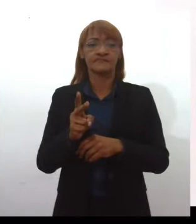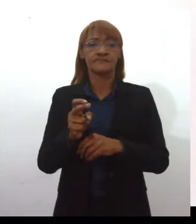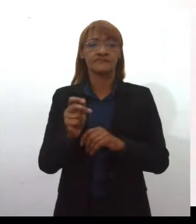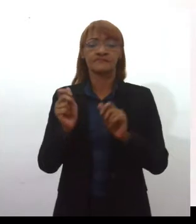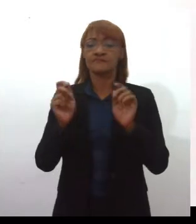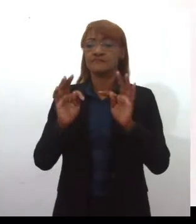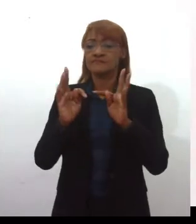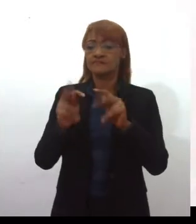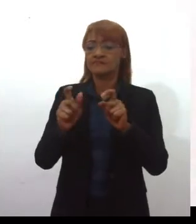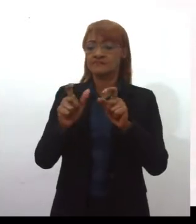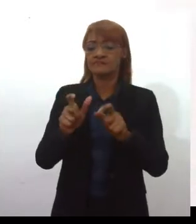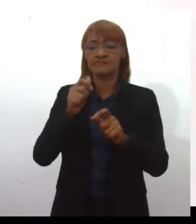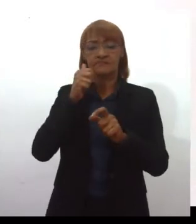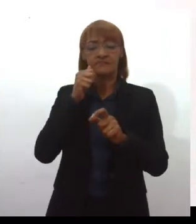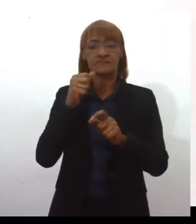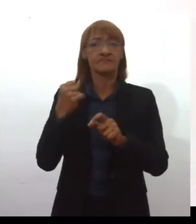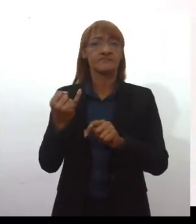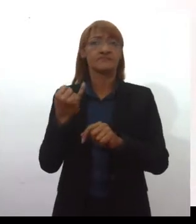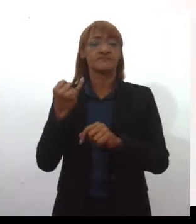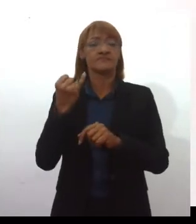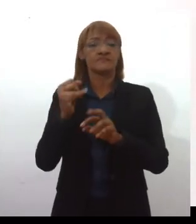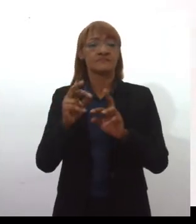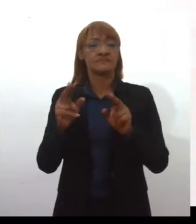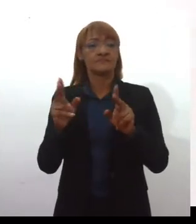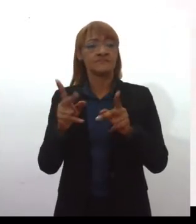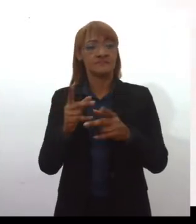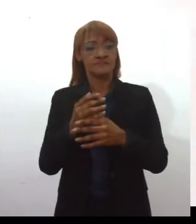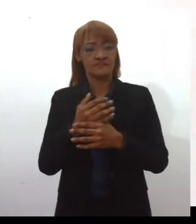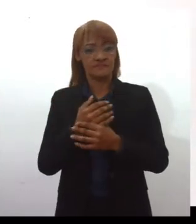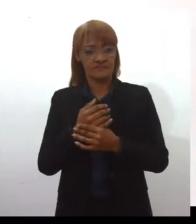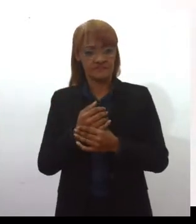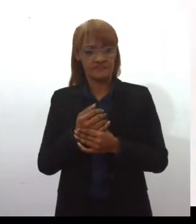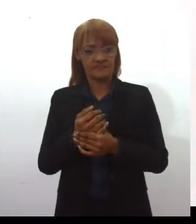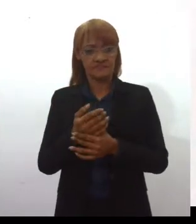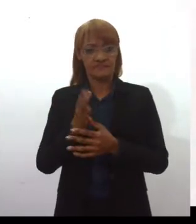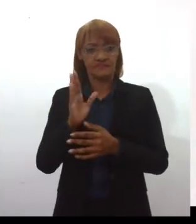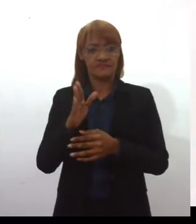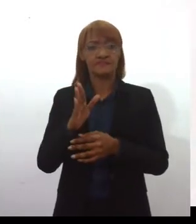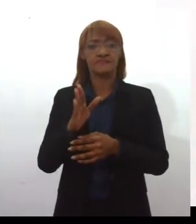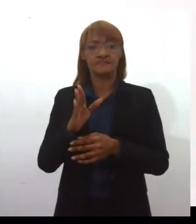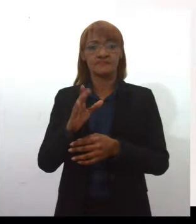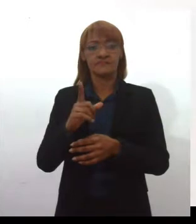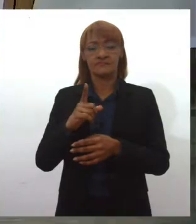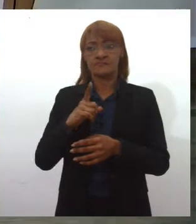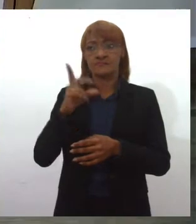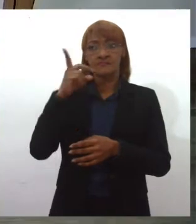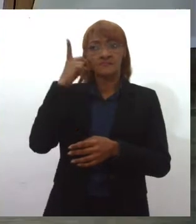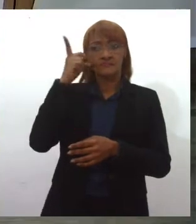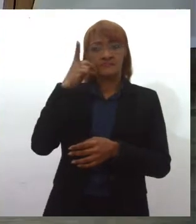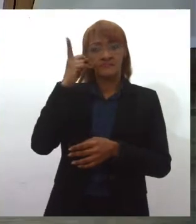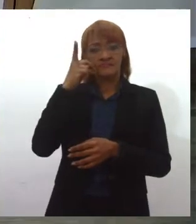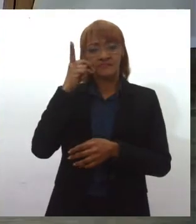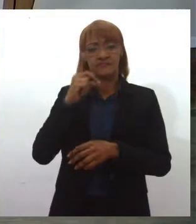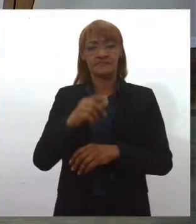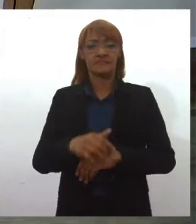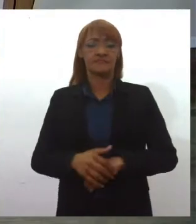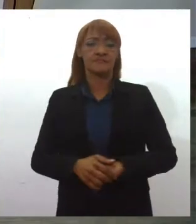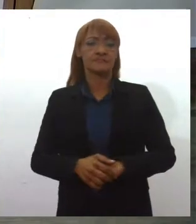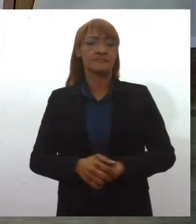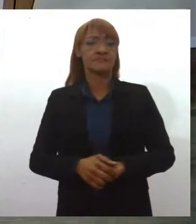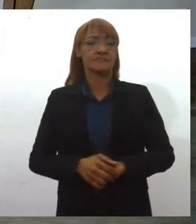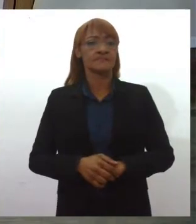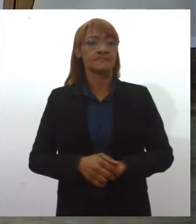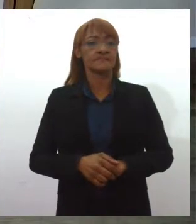mulheres tenha outro significado, diferente daqueles com os quais ela ainda lidava no tempo dela. Olha, se a gente